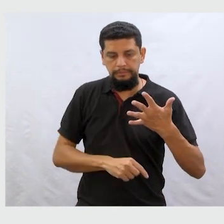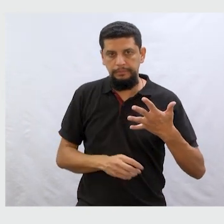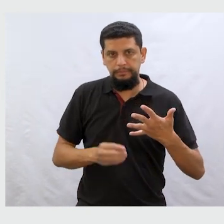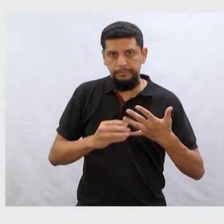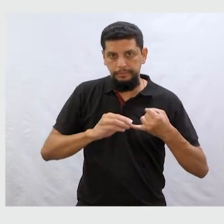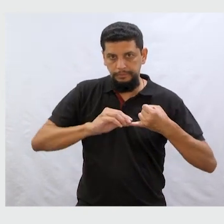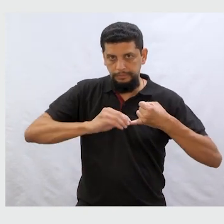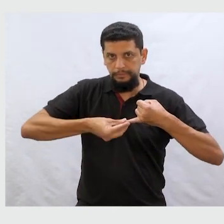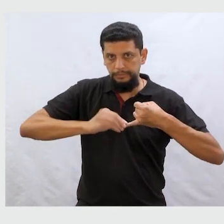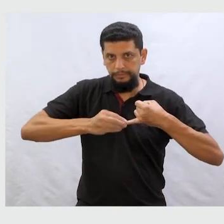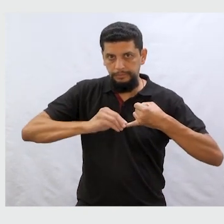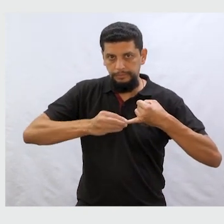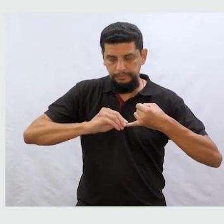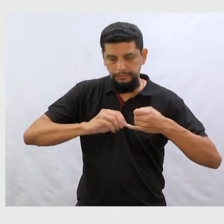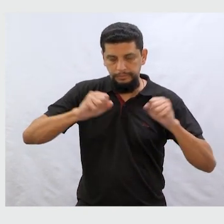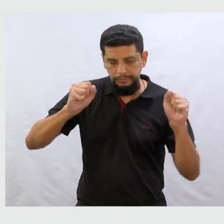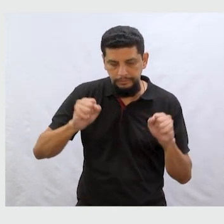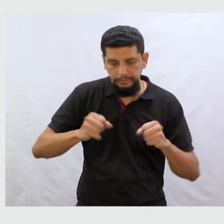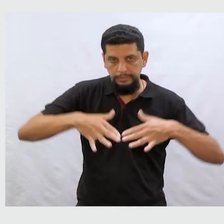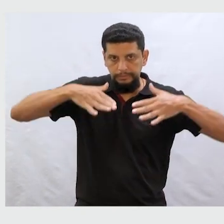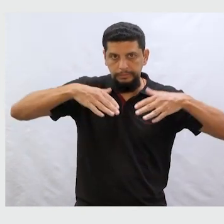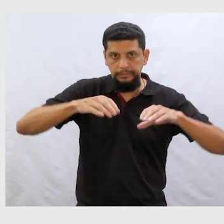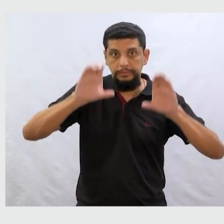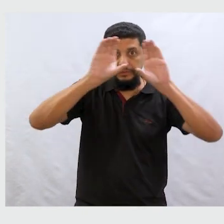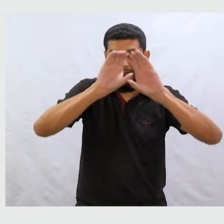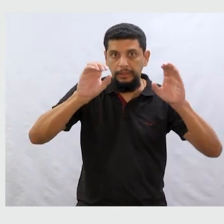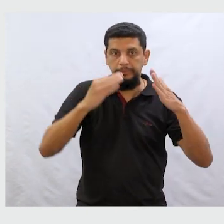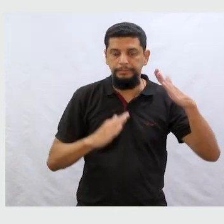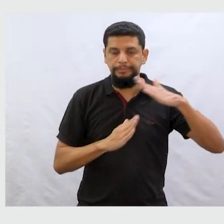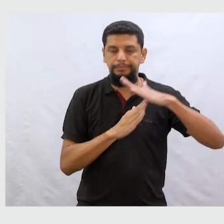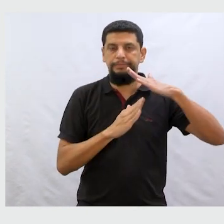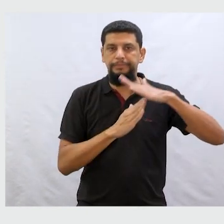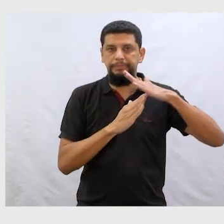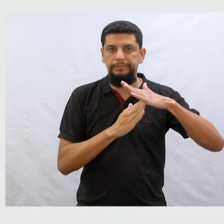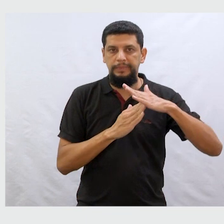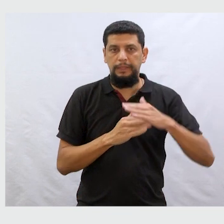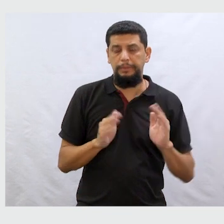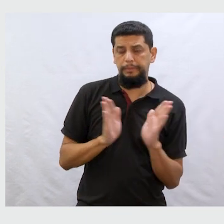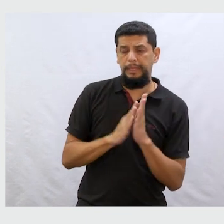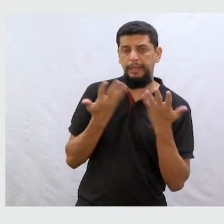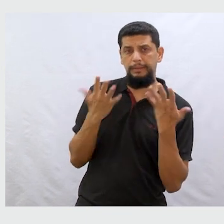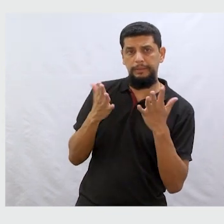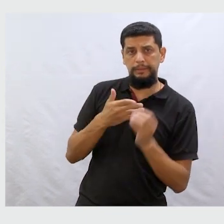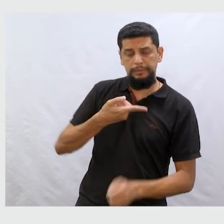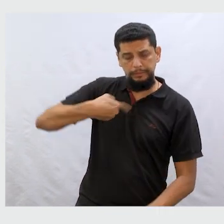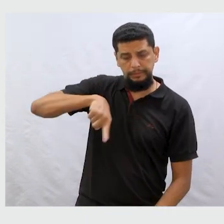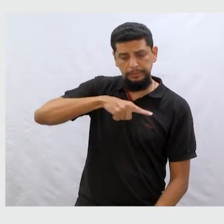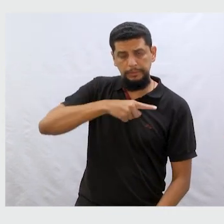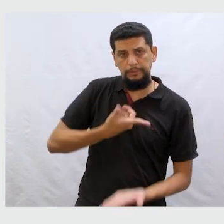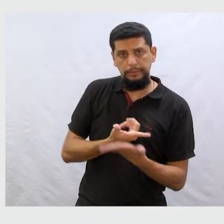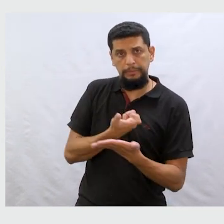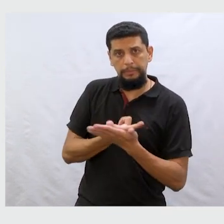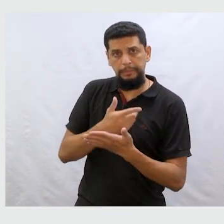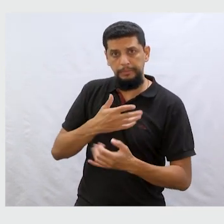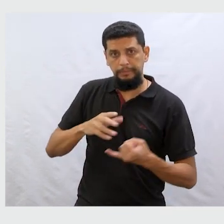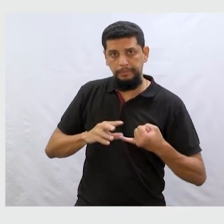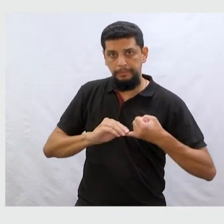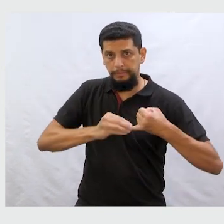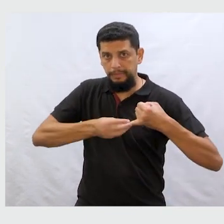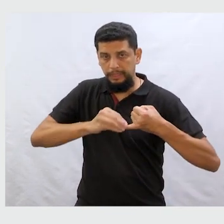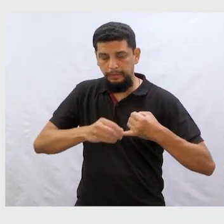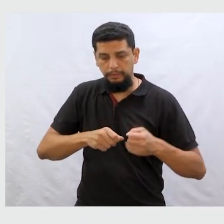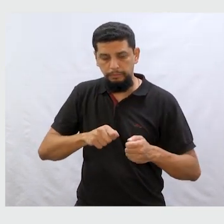Cinco unidades, feijões mágicos. O céu é o limite. Instruções. Parabéns por adquirir nossos feijões mágicos.